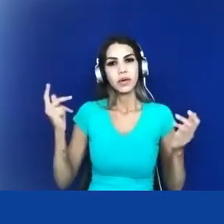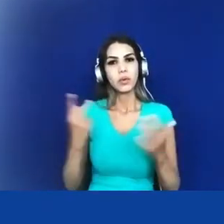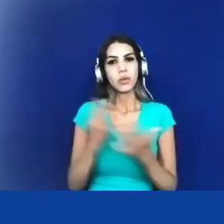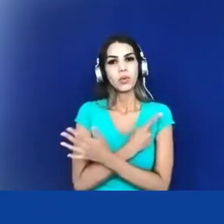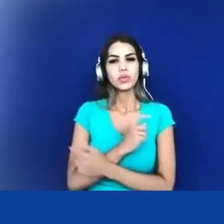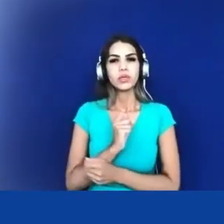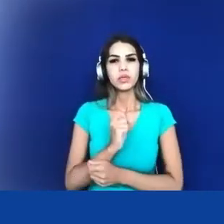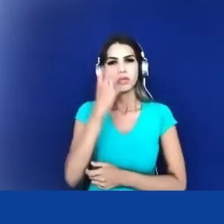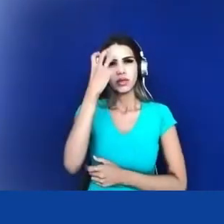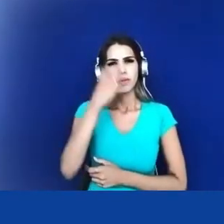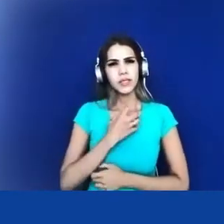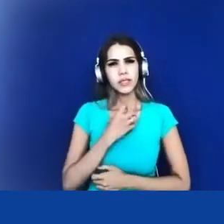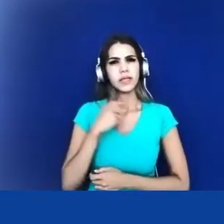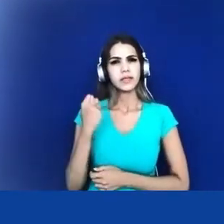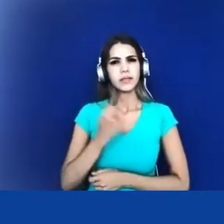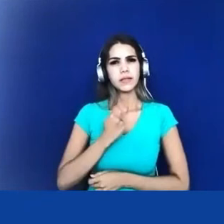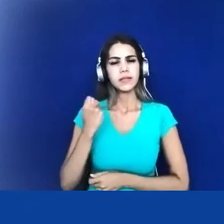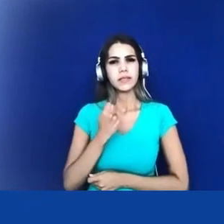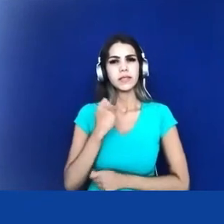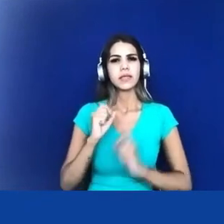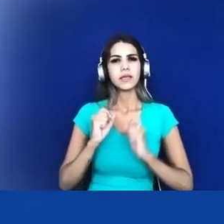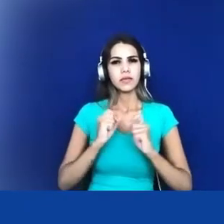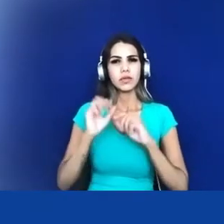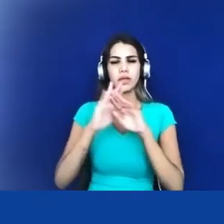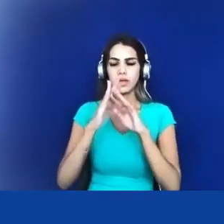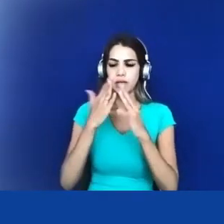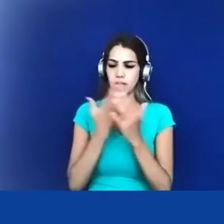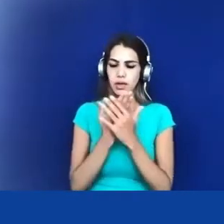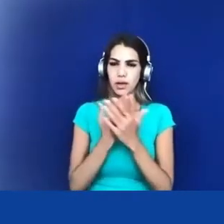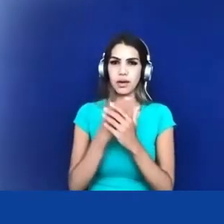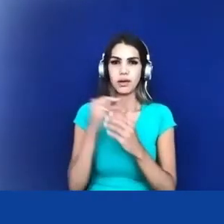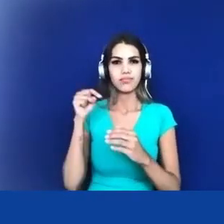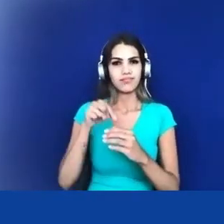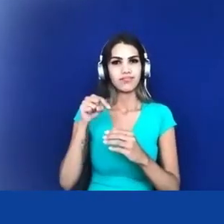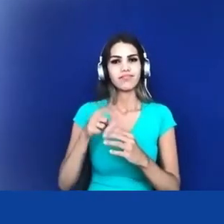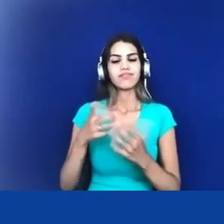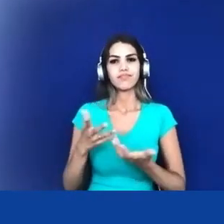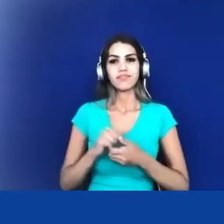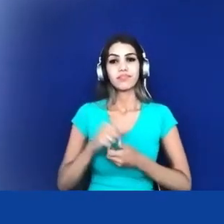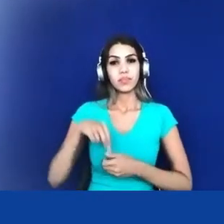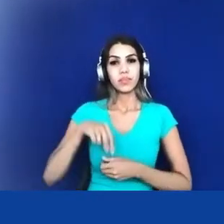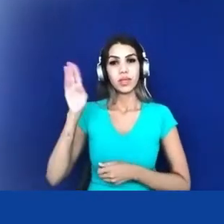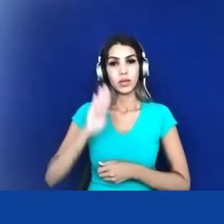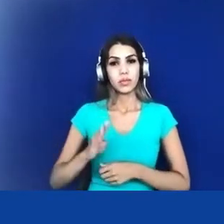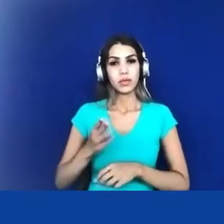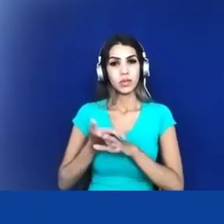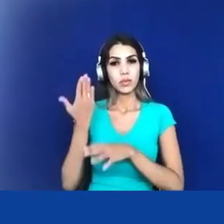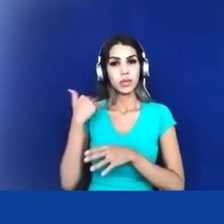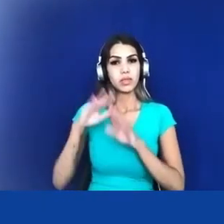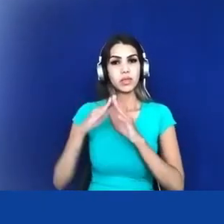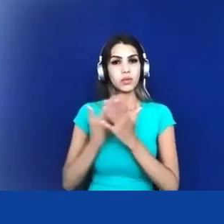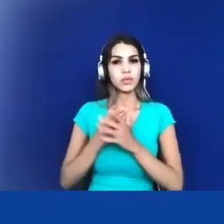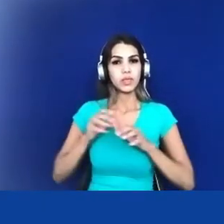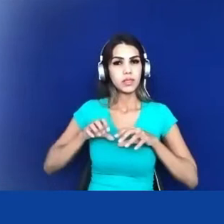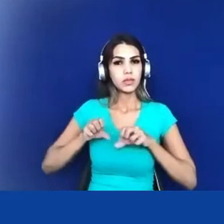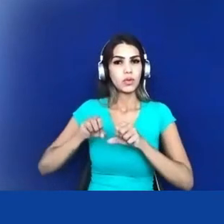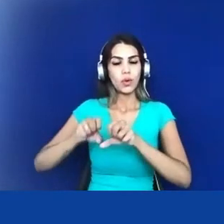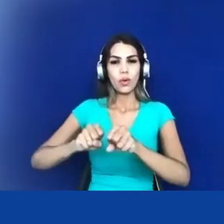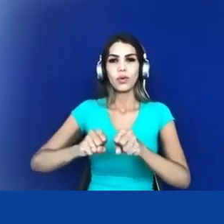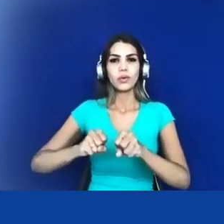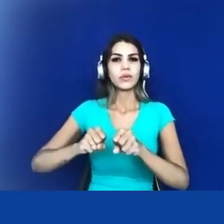associação da própria escola o Brasil colônia não traz para